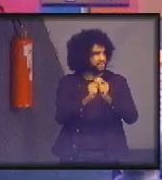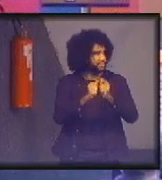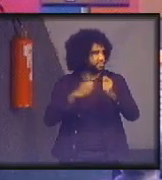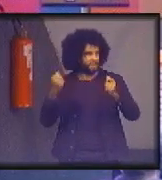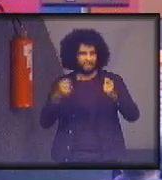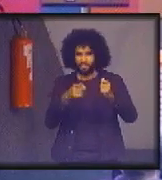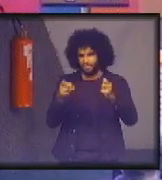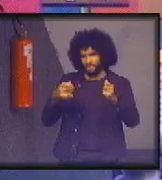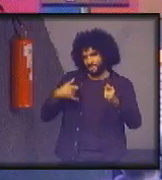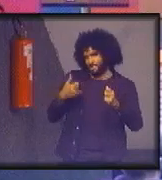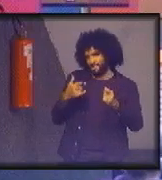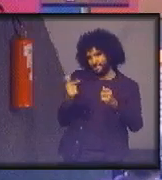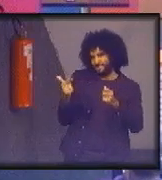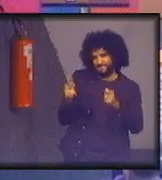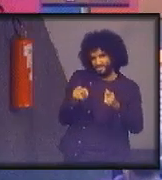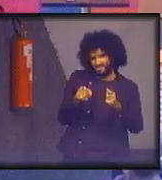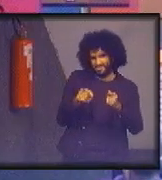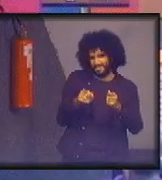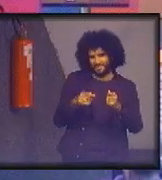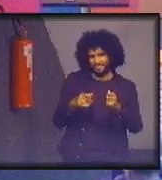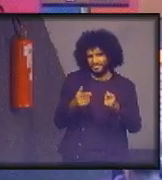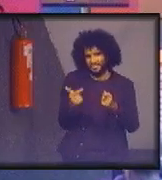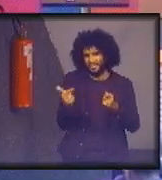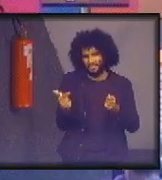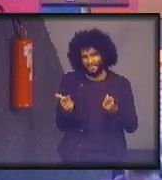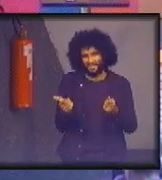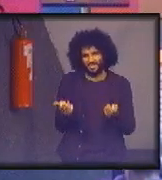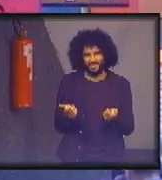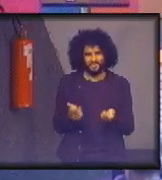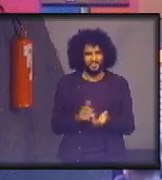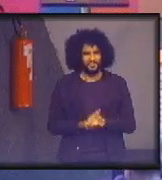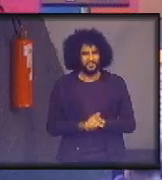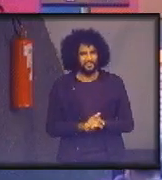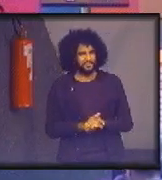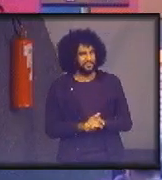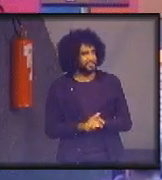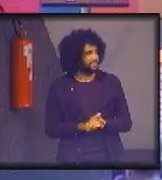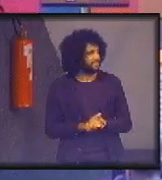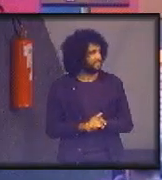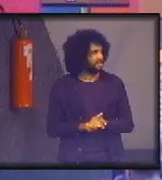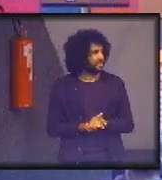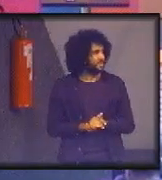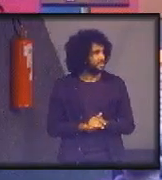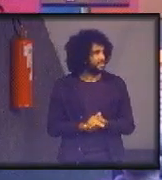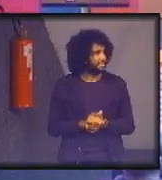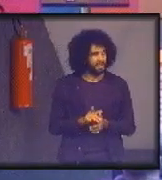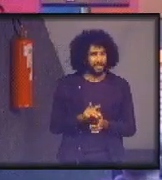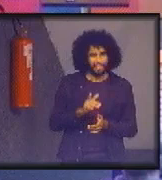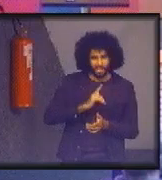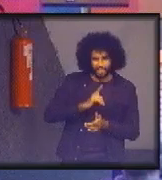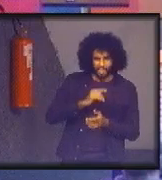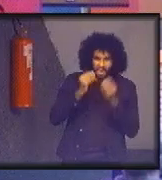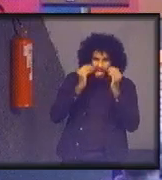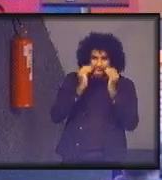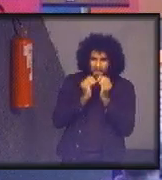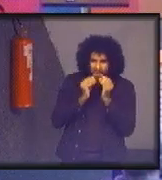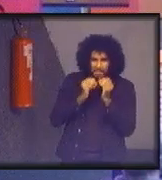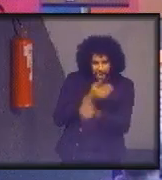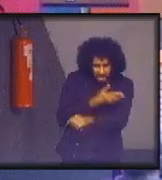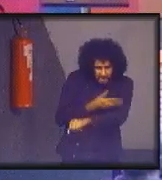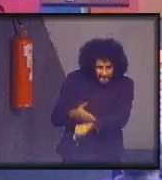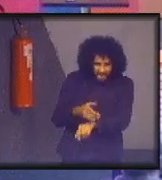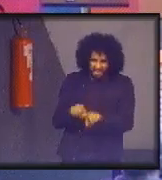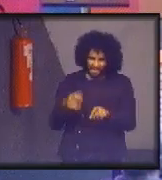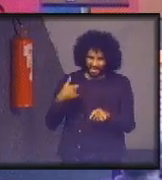a cabeça. Está trapaceando você. Cuidado com esse rapaz. Ele está ali, tem barba branca, mas não tem essa idade. Enfim,